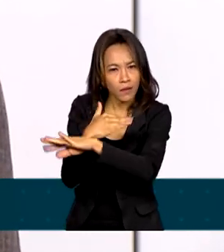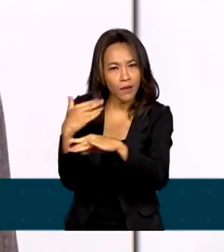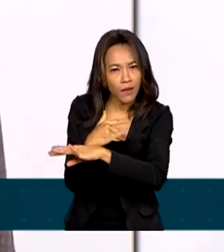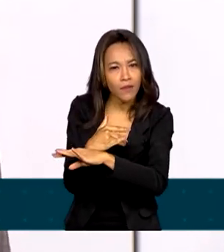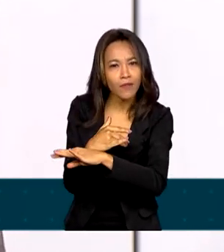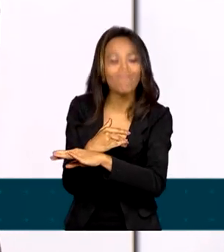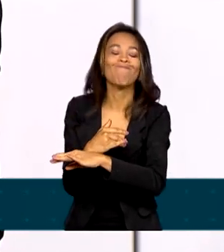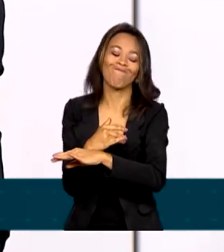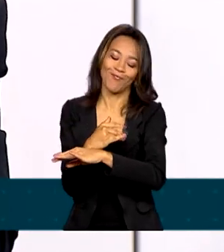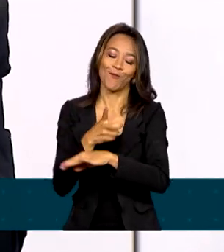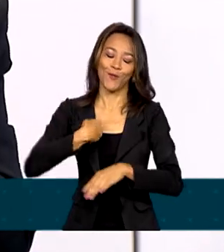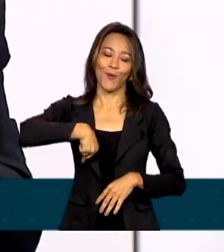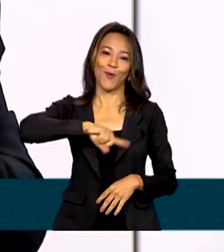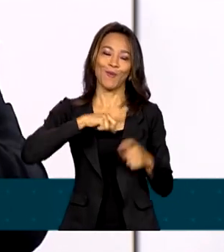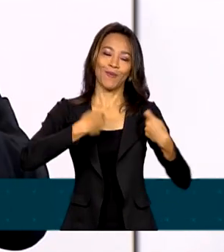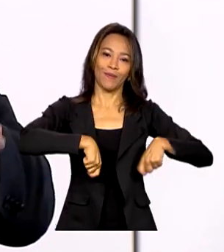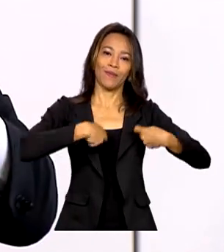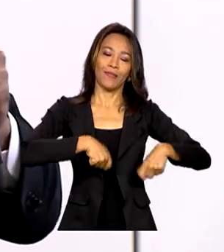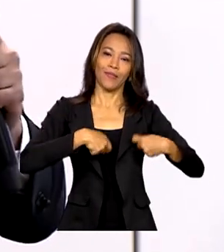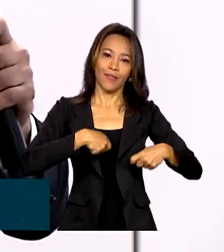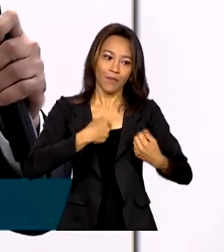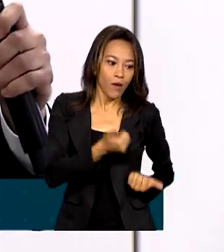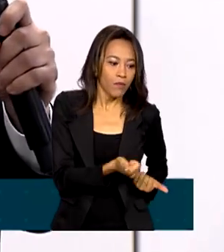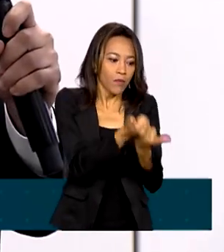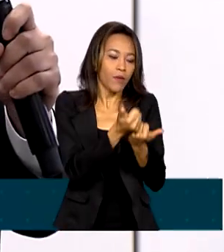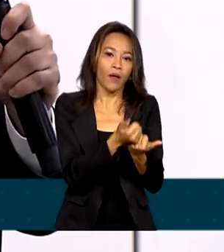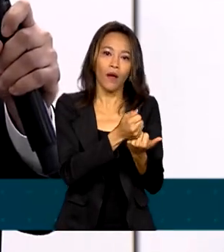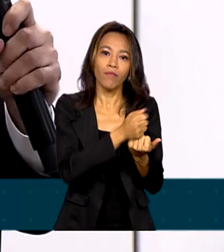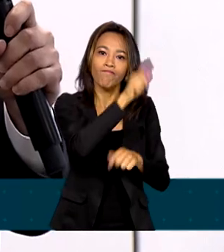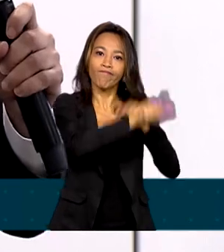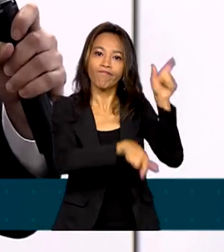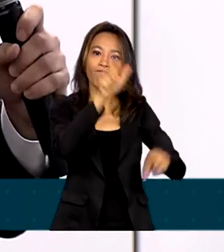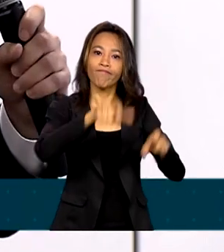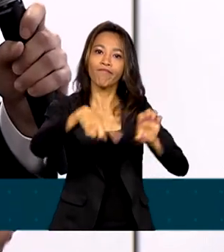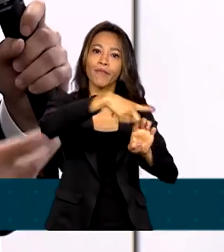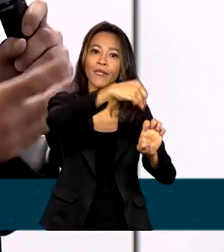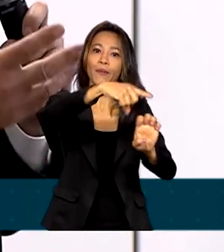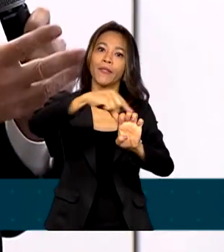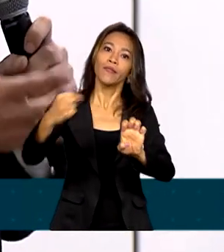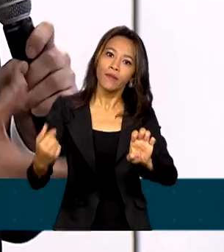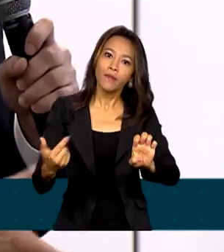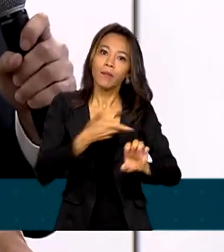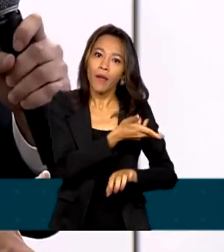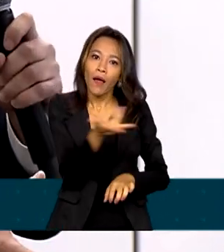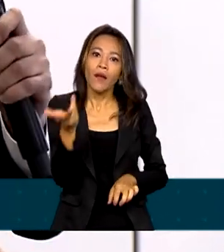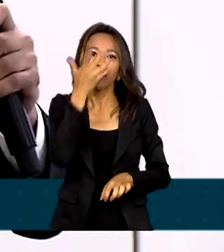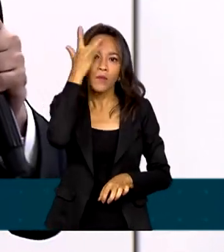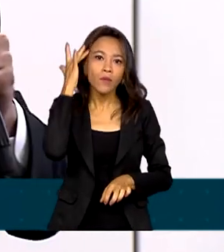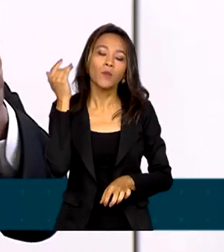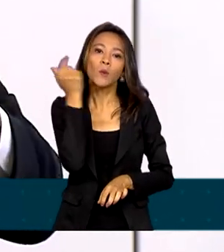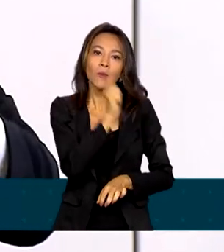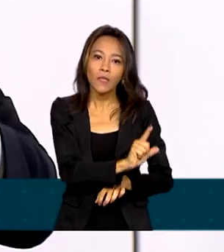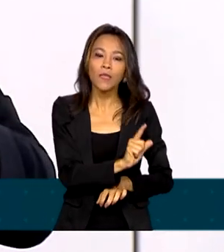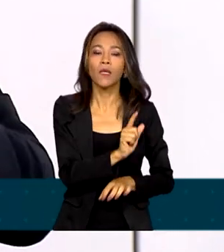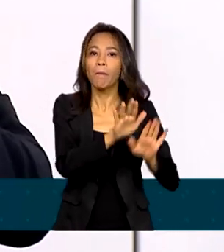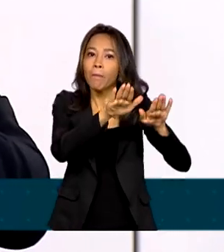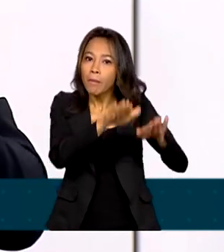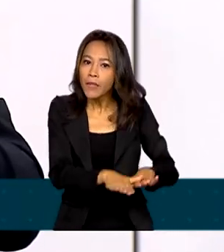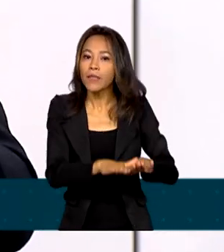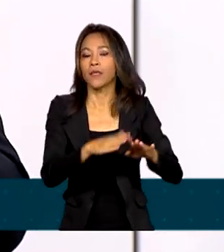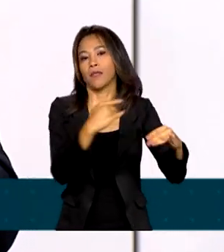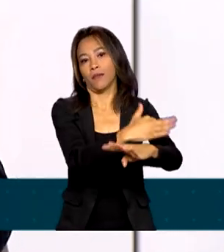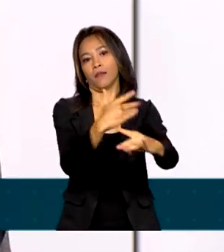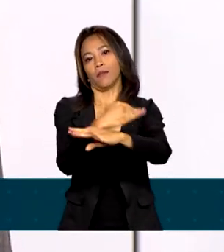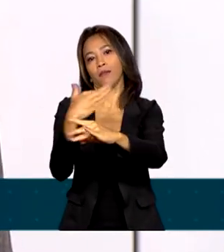nós precisamos fortalecer o empreendedorismo para as pessoas poderem continuar no município,